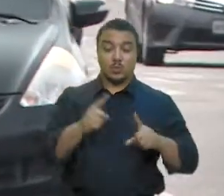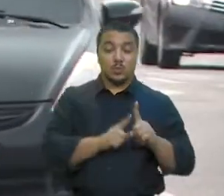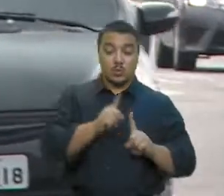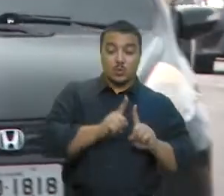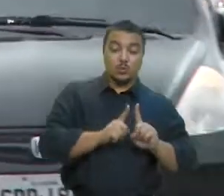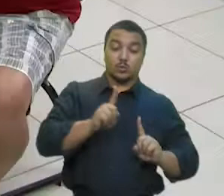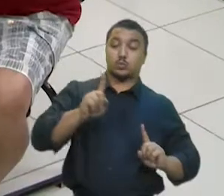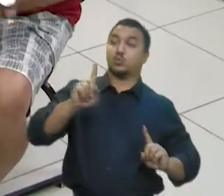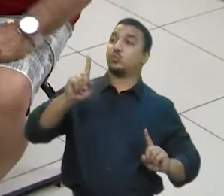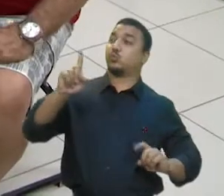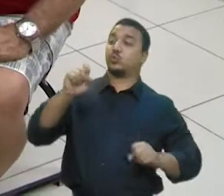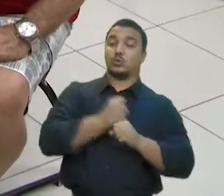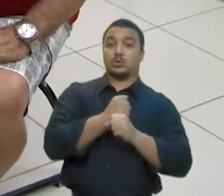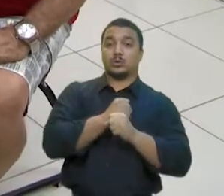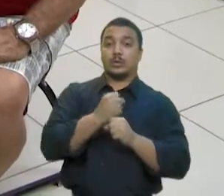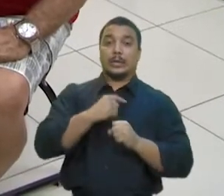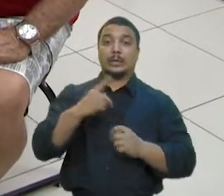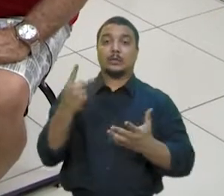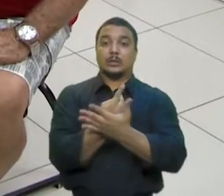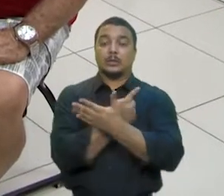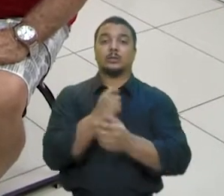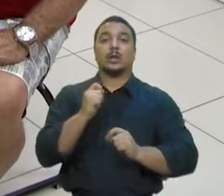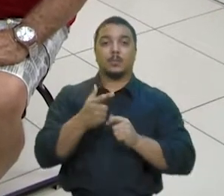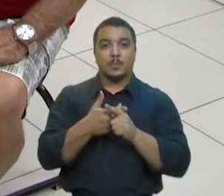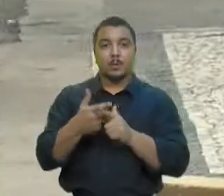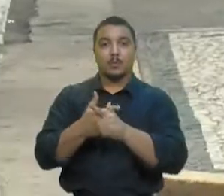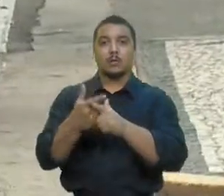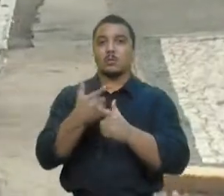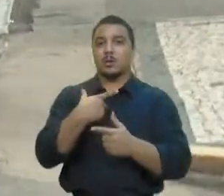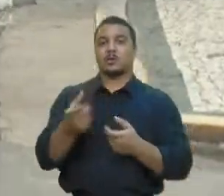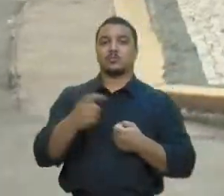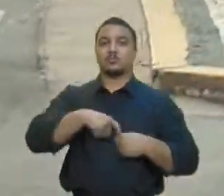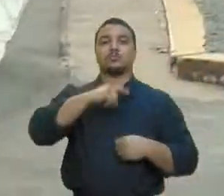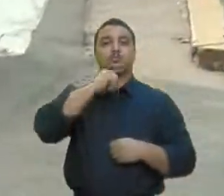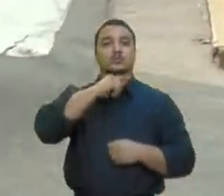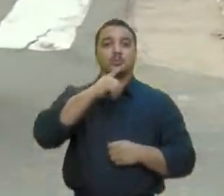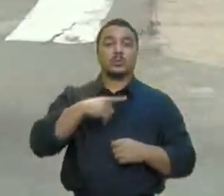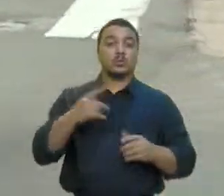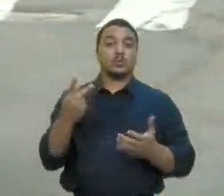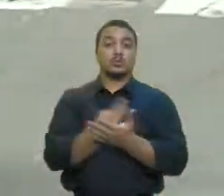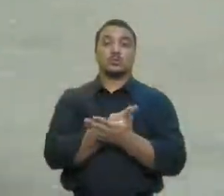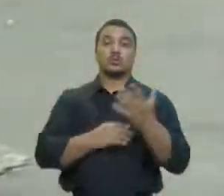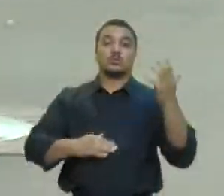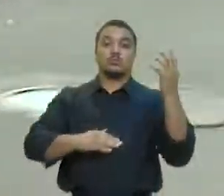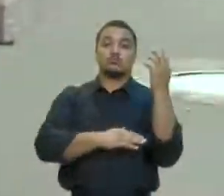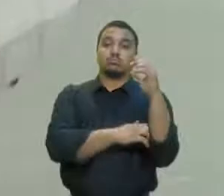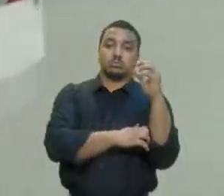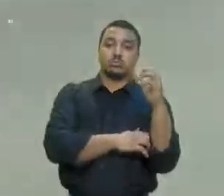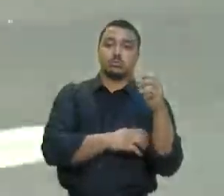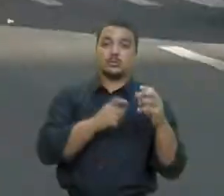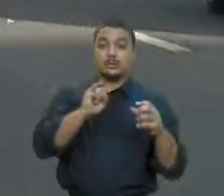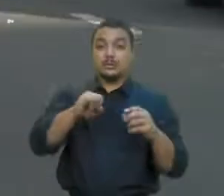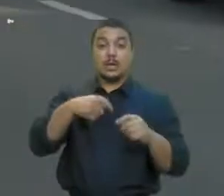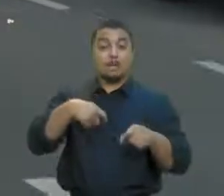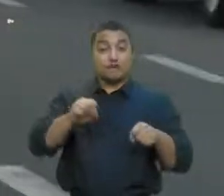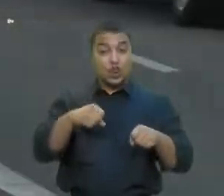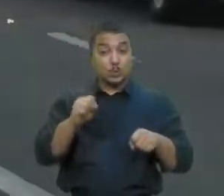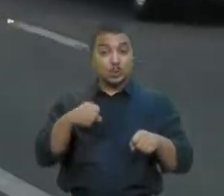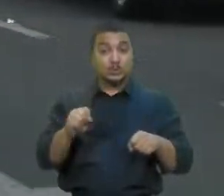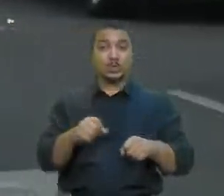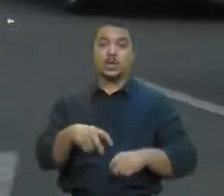ano e deixam sequelas muitas vezes irreversíveis. E quando os acidentes de trânsito envolvem motocicletas, as